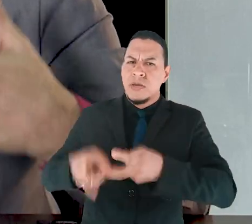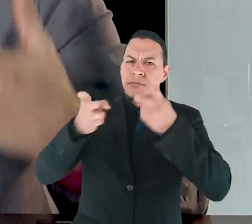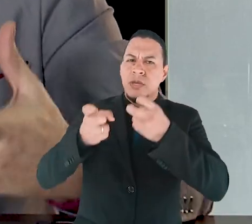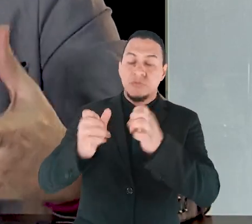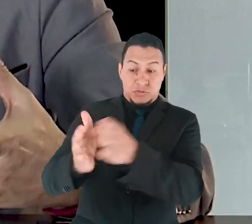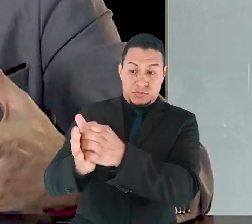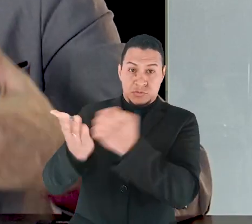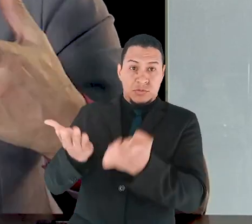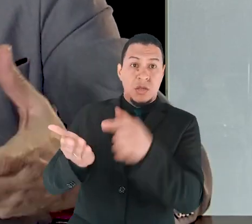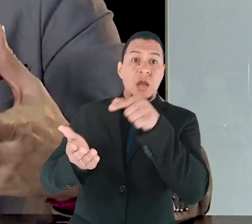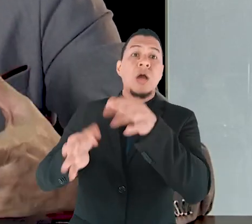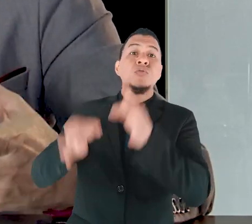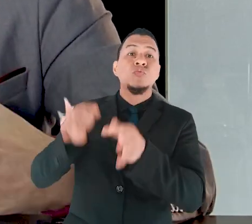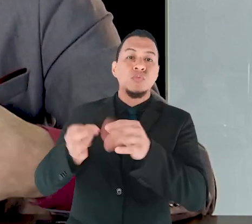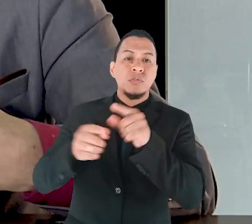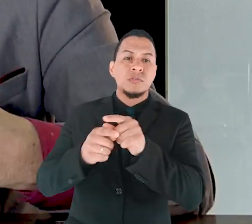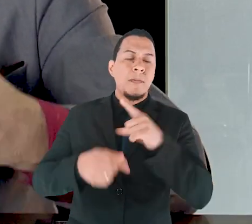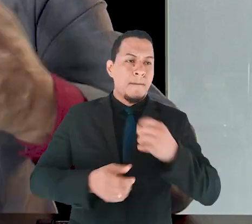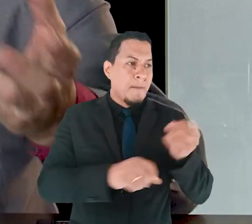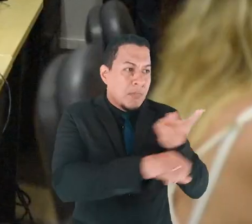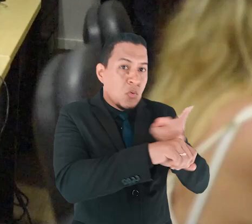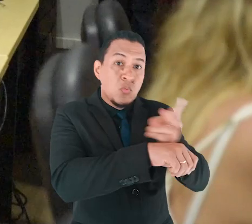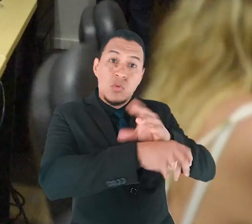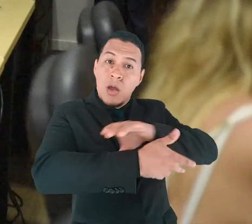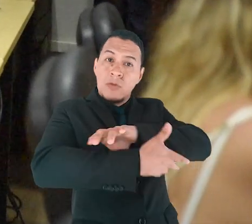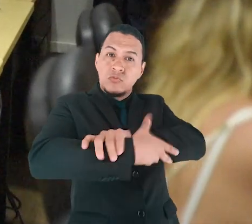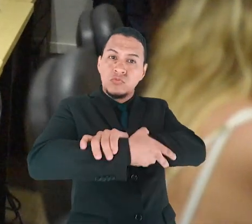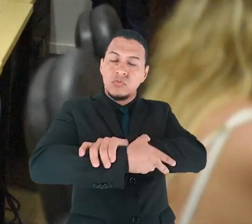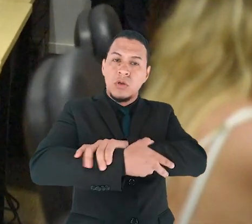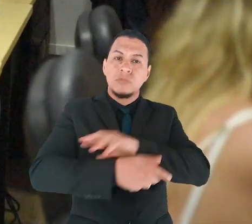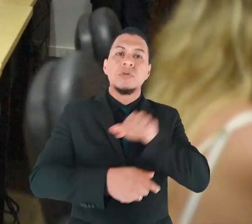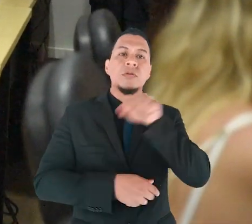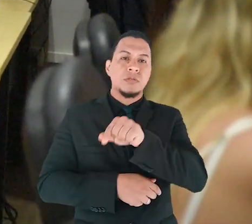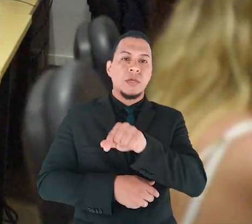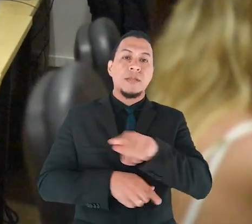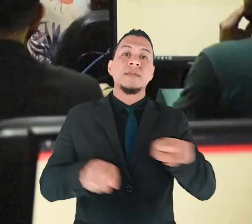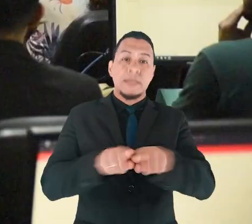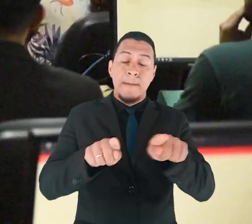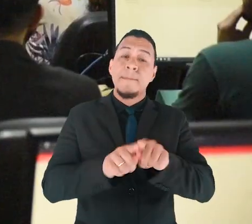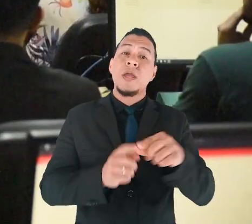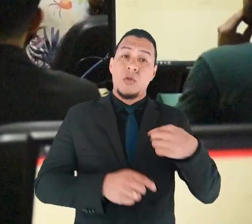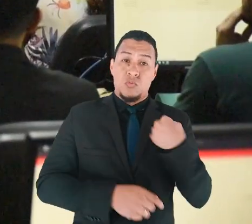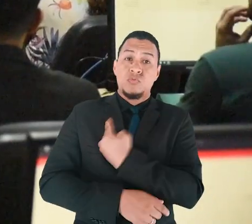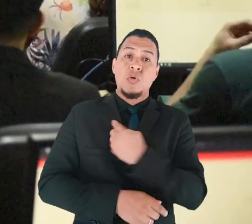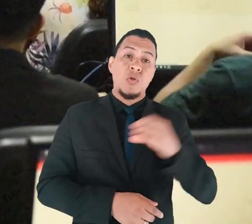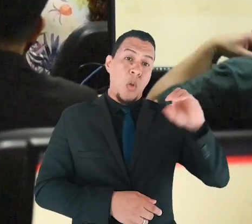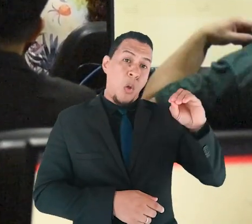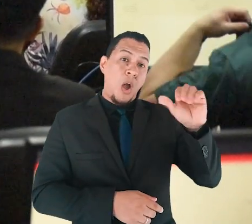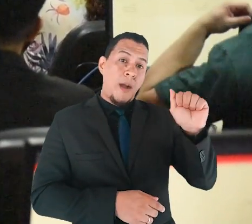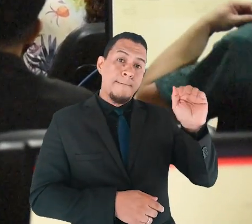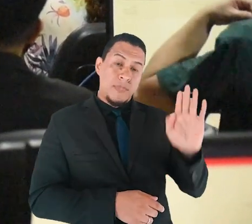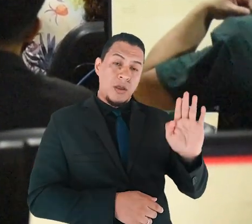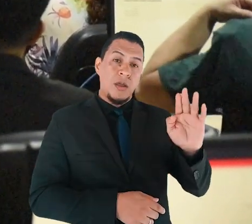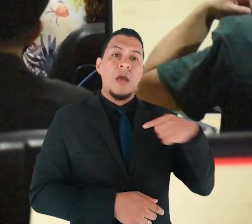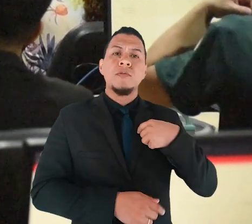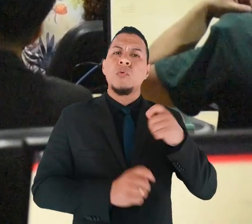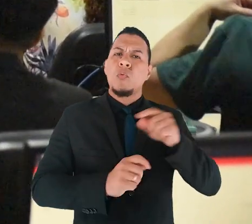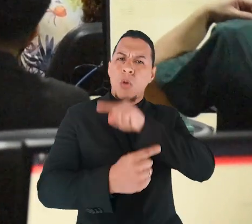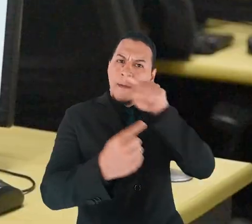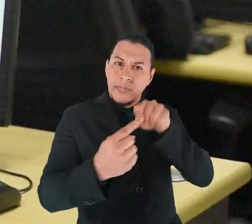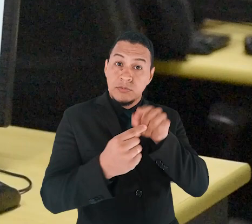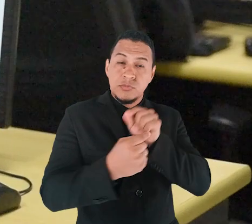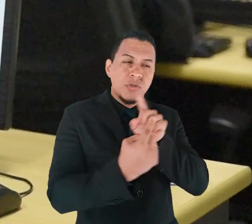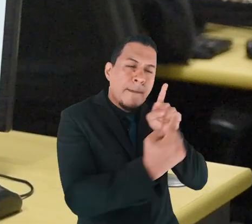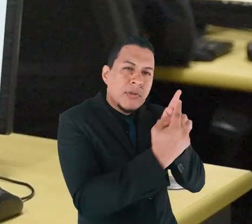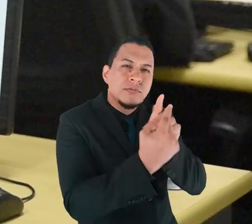procura fazer parcerias com as escolas, com a irmã, tal qual com a AB, no sentido de cada vez mais aproximar o